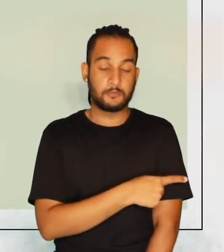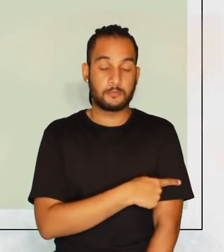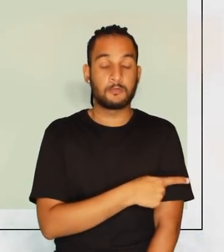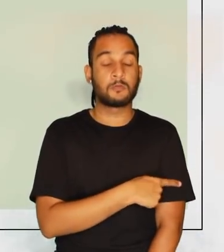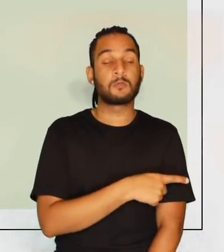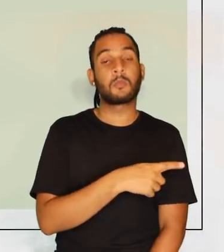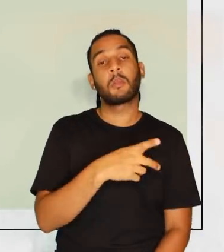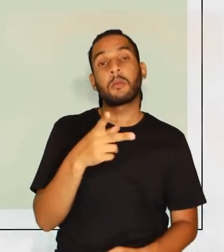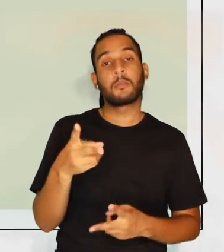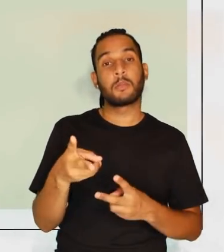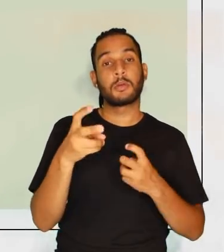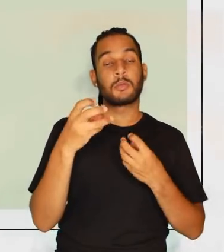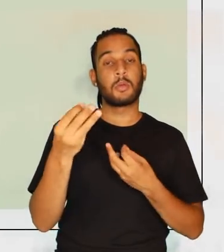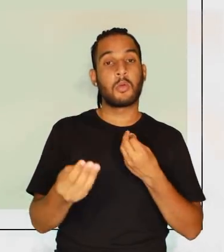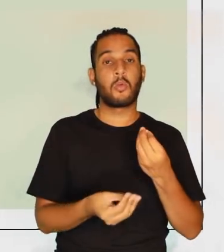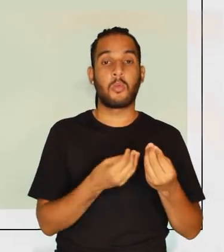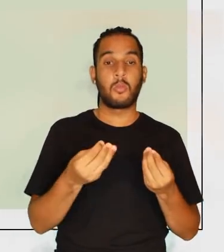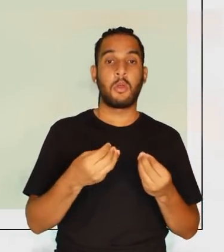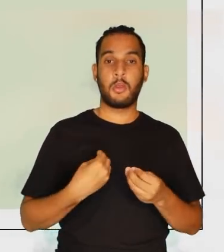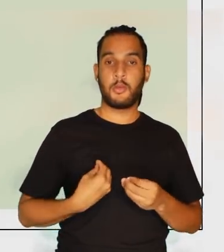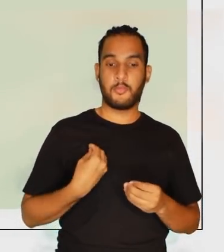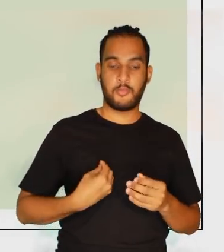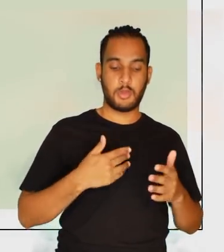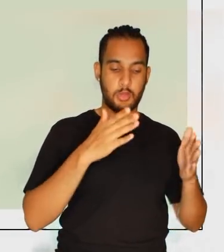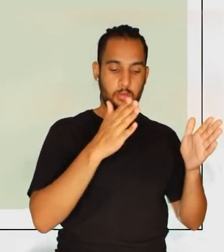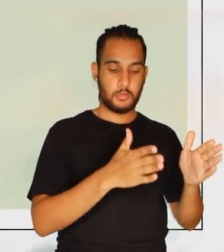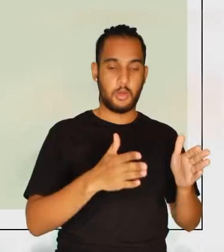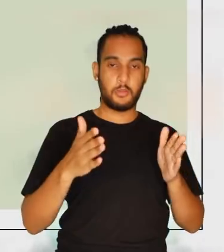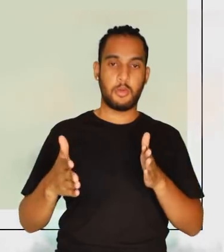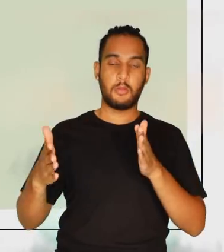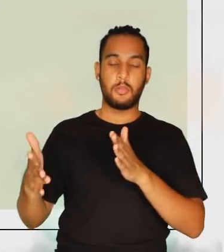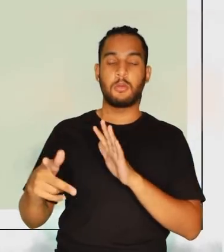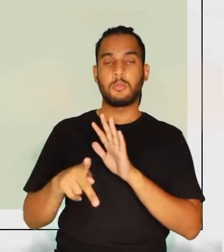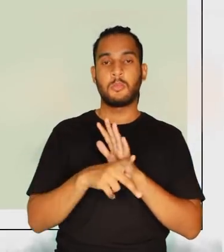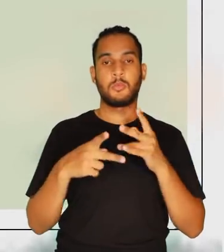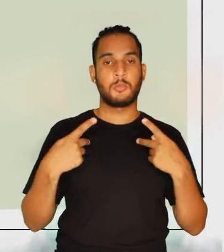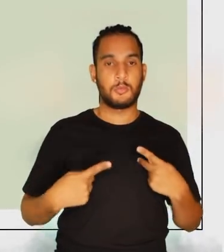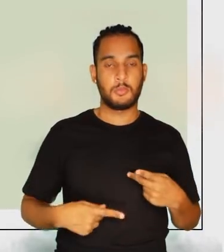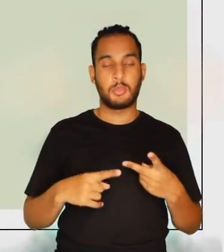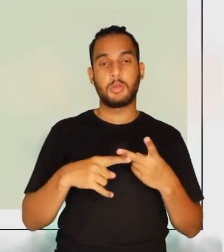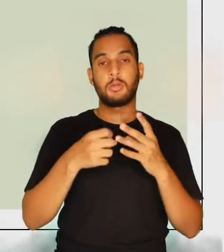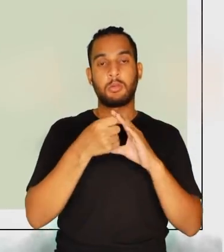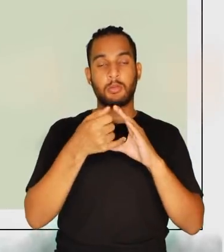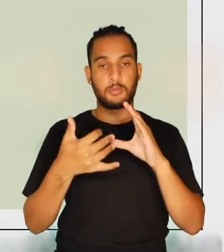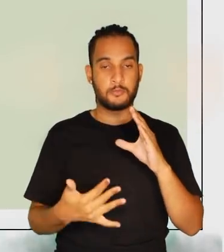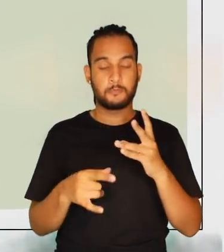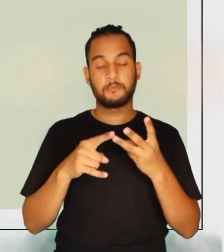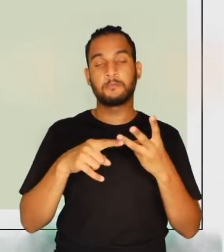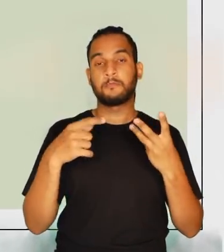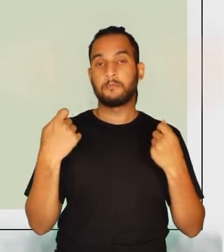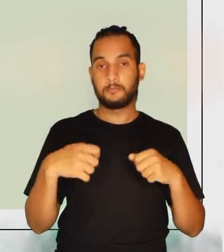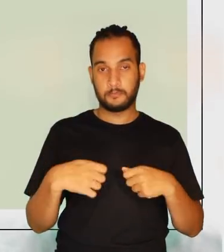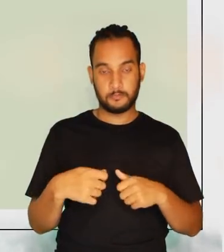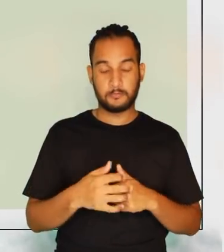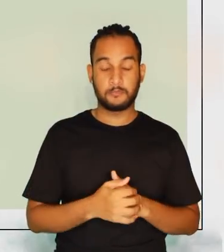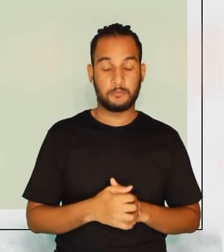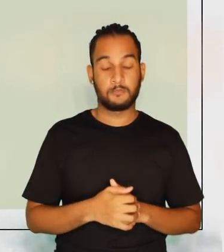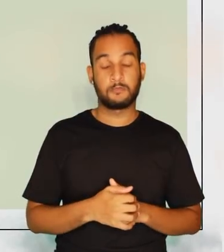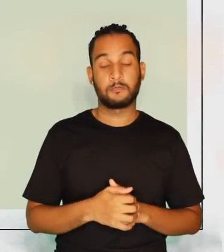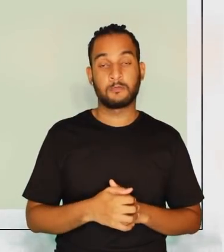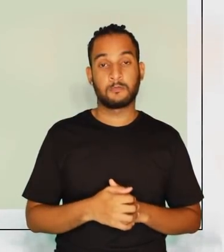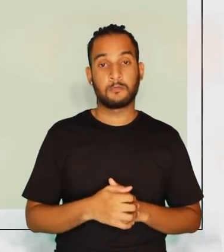ano, reconhecer as diferentes fases da vida do ser humano, suas características e